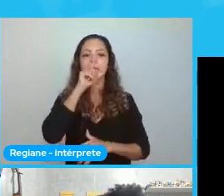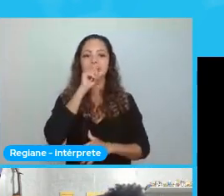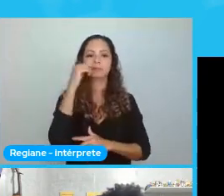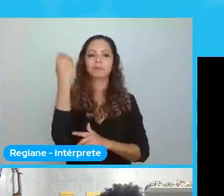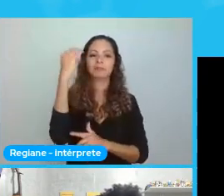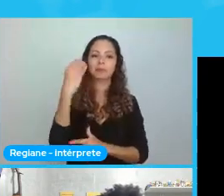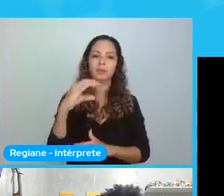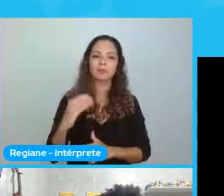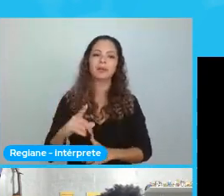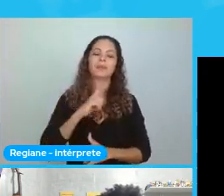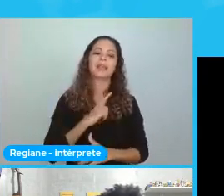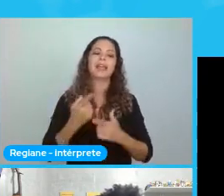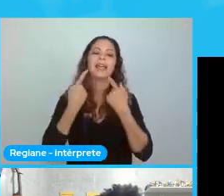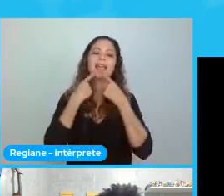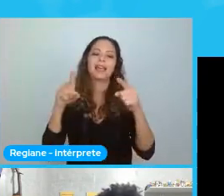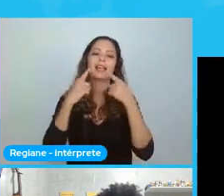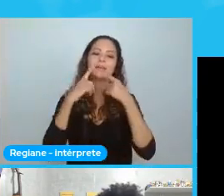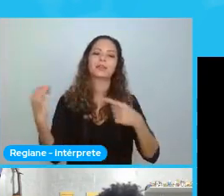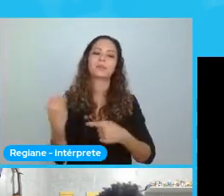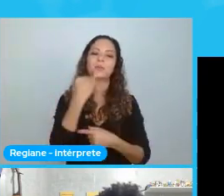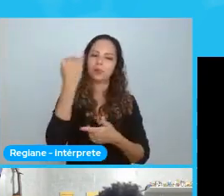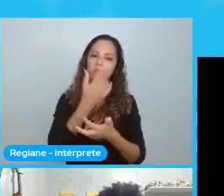Coisas importantes. Então. É isso.